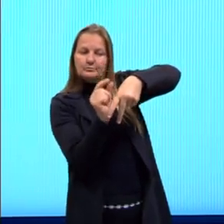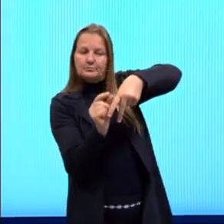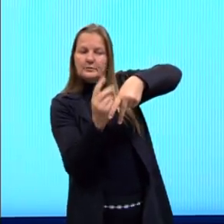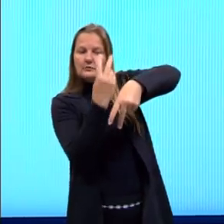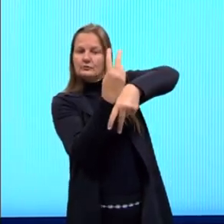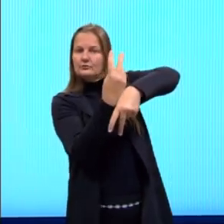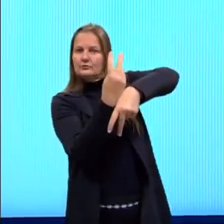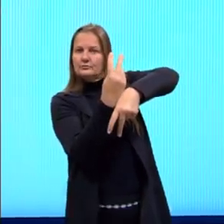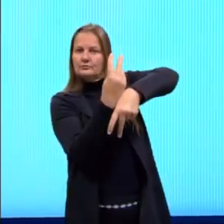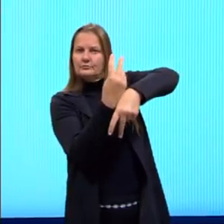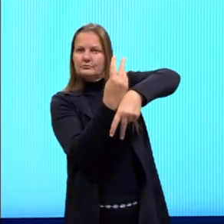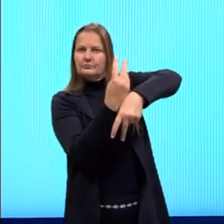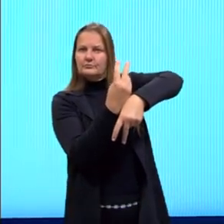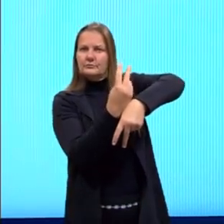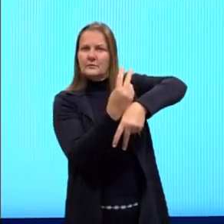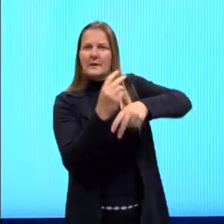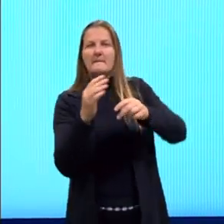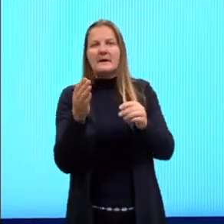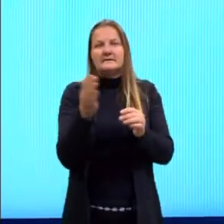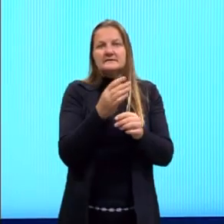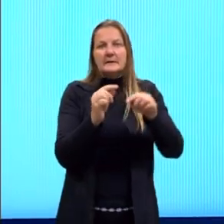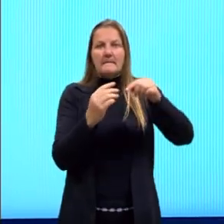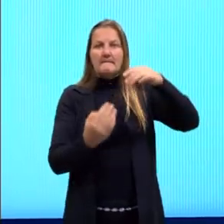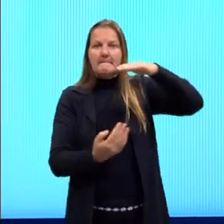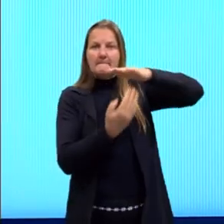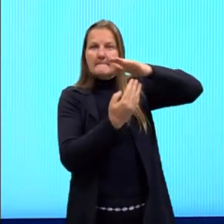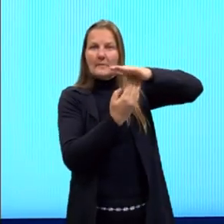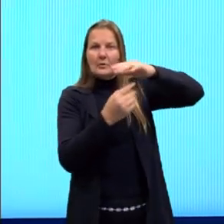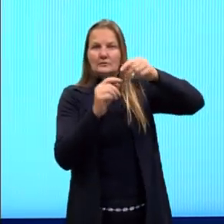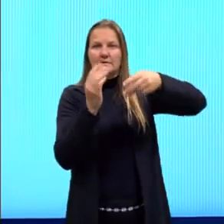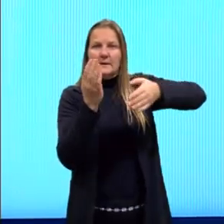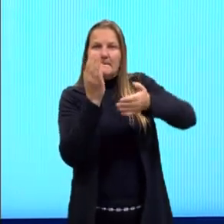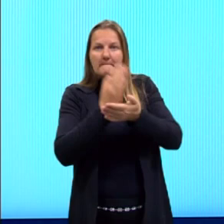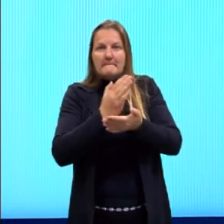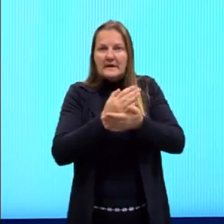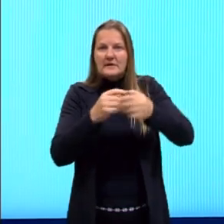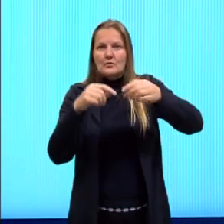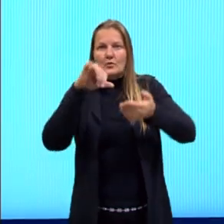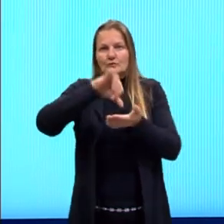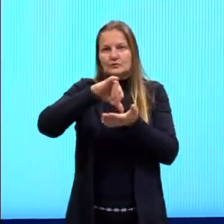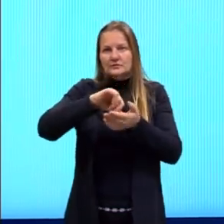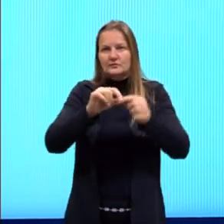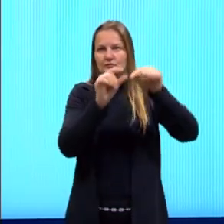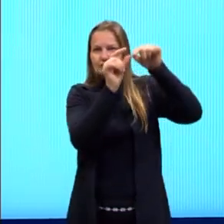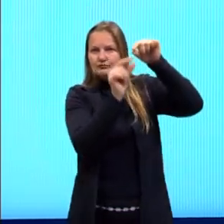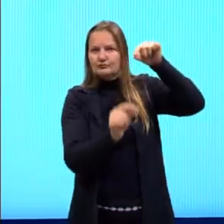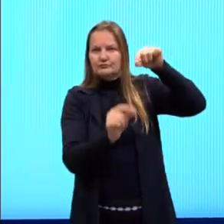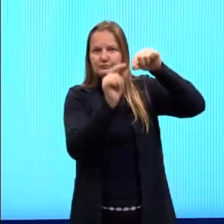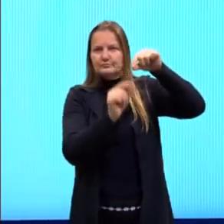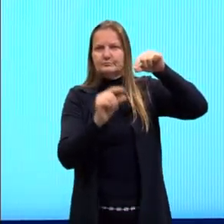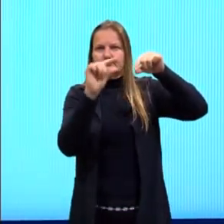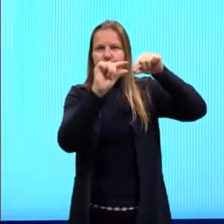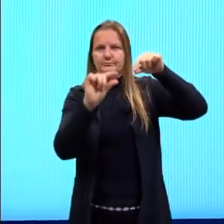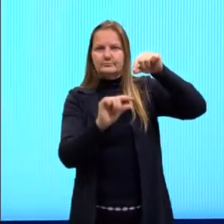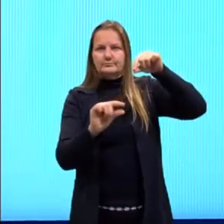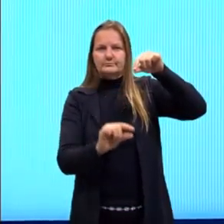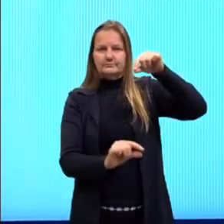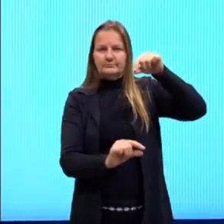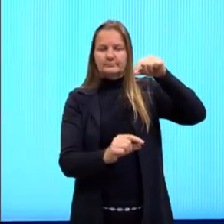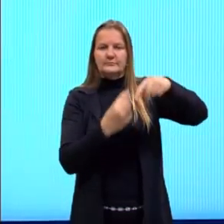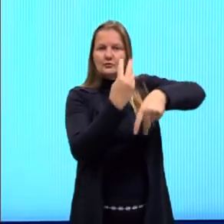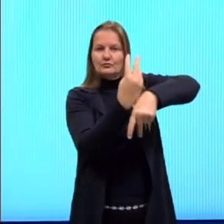mais na extremidade do cromossomo, mais ao meio, mais ao centro, mais na pontinha. Então,